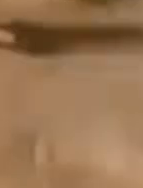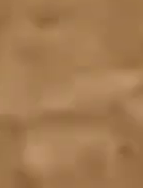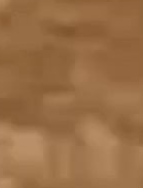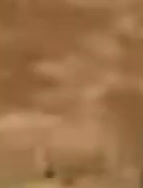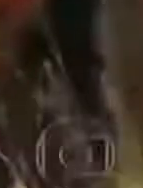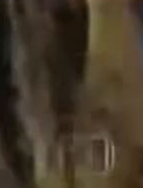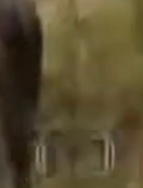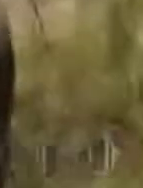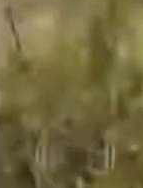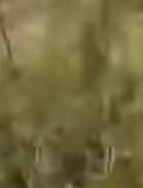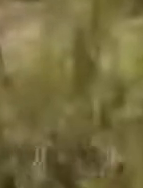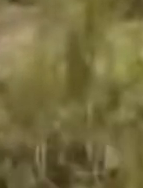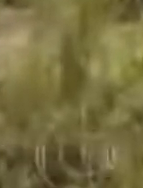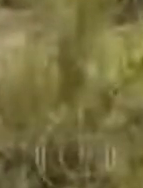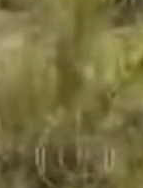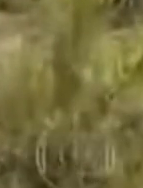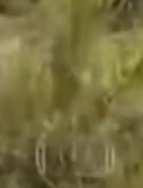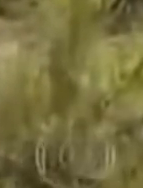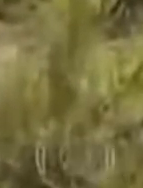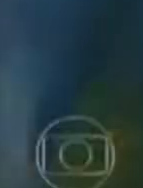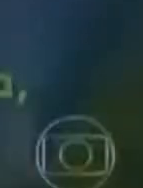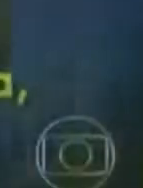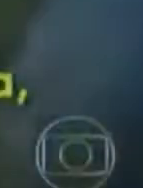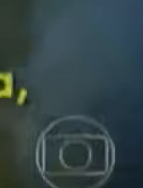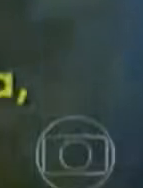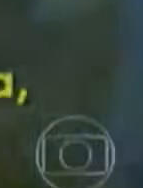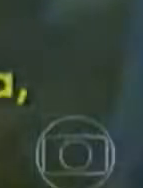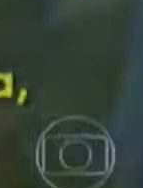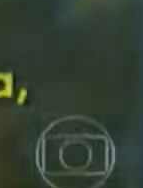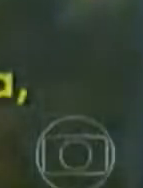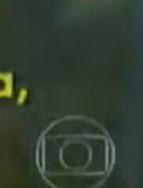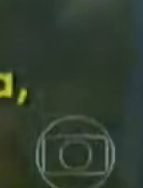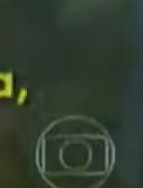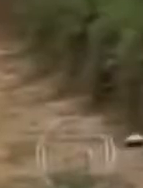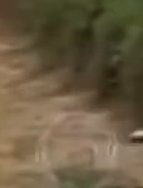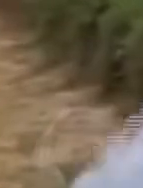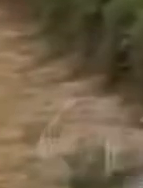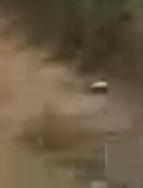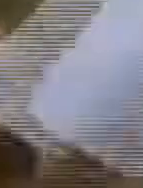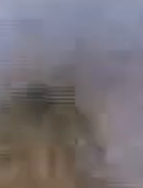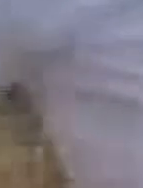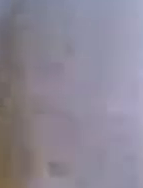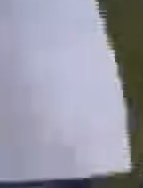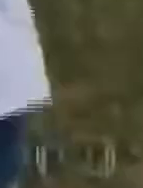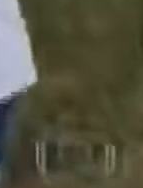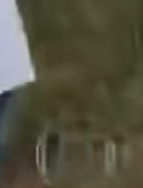acreditarem que estão perseguindo uma lebre. Por que coisa que tu botaram para poder esportar?